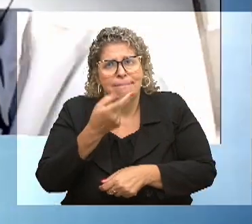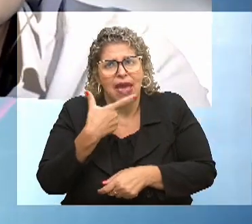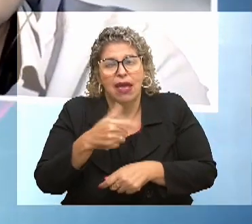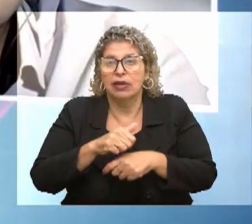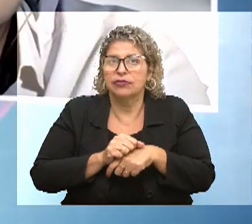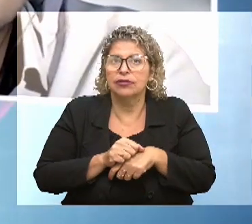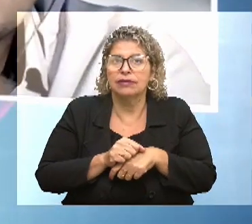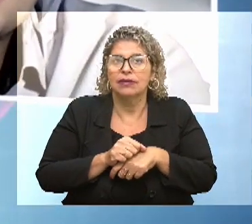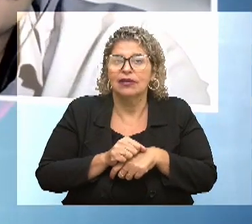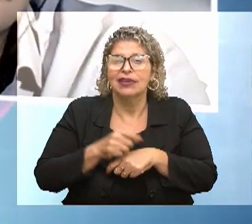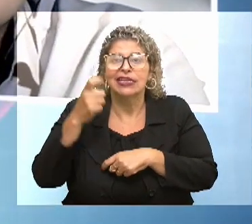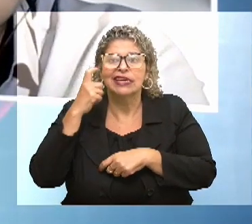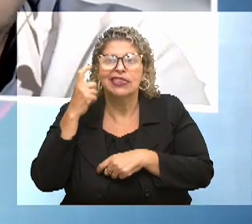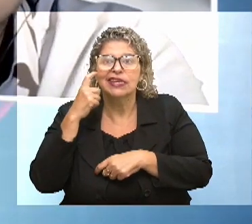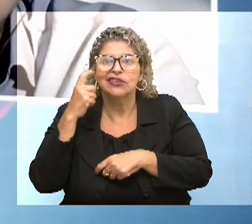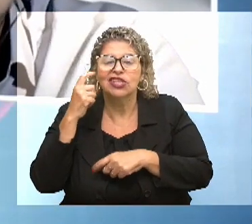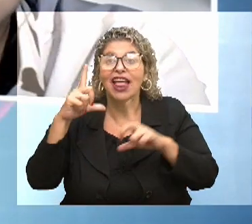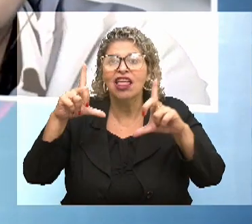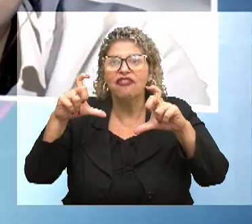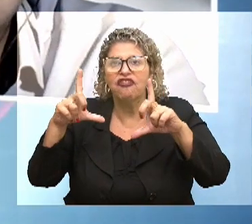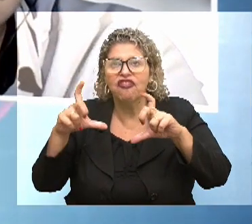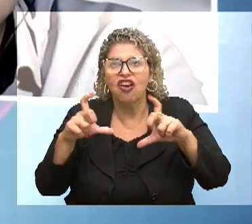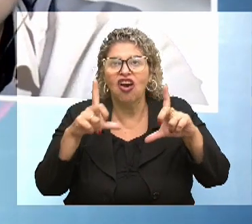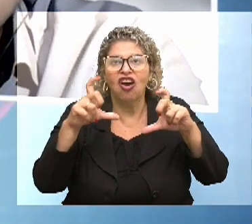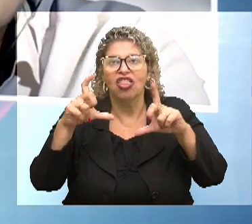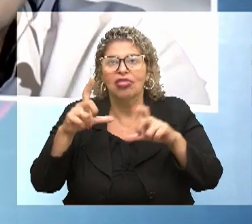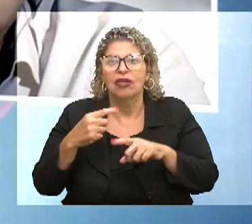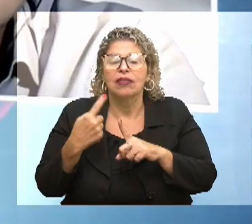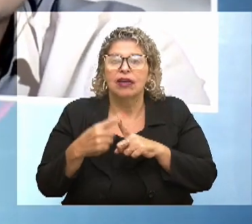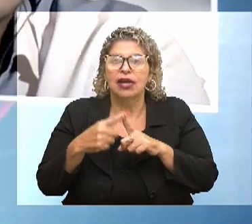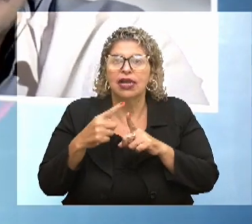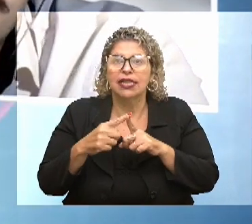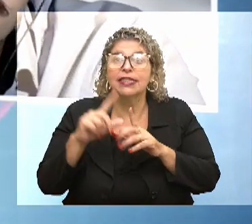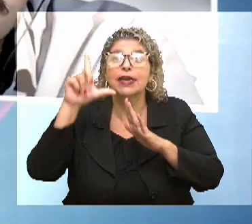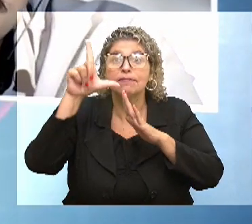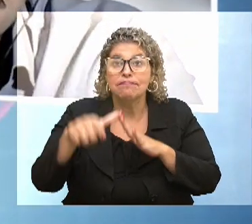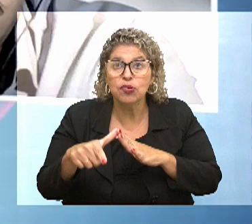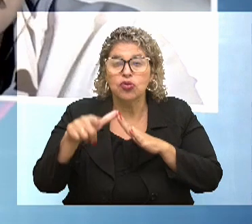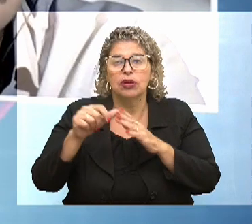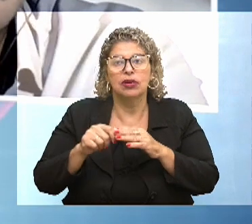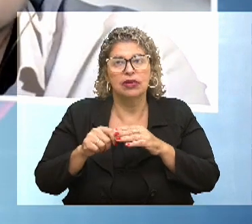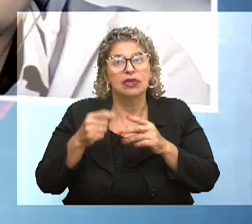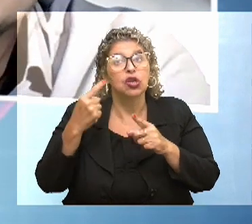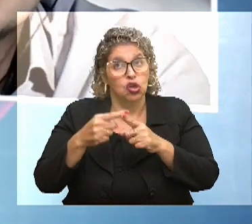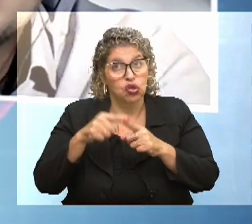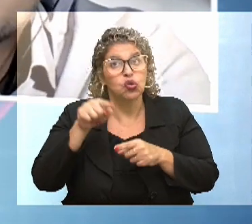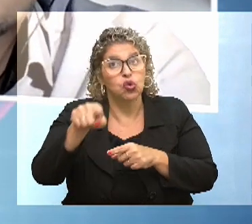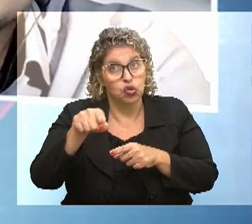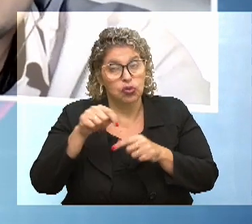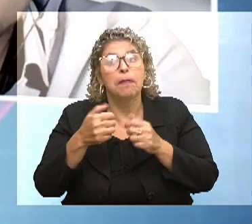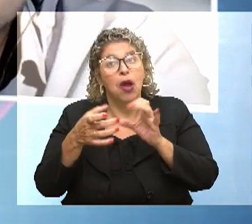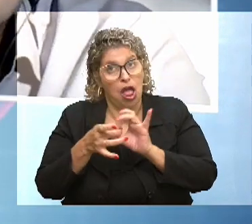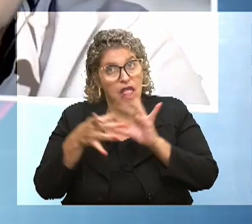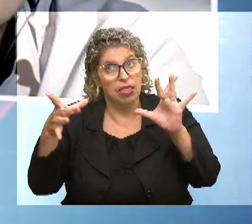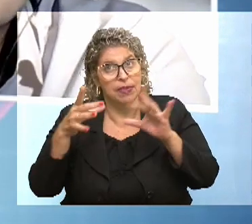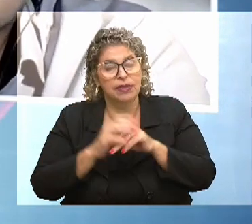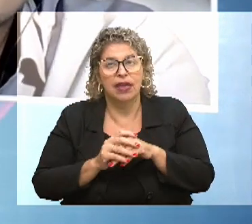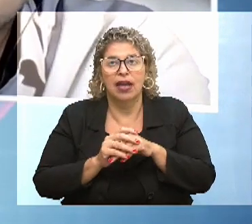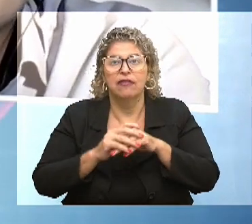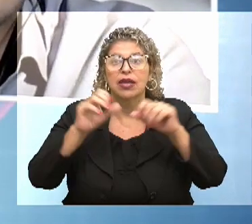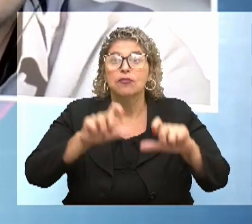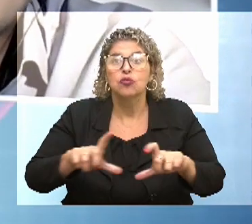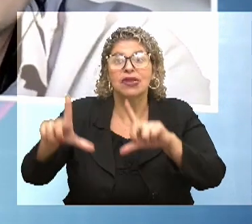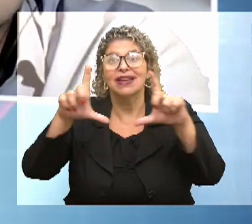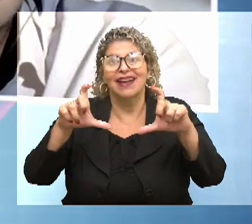E aí eu ia tirando essas fotos, fazendo esse registro, e depois, sempre com autorização e consentimento deles, postava e publicava essas